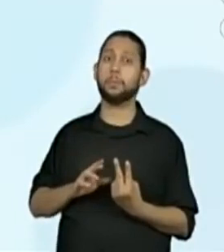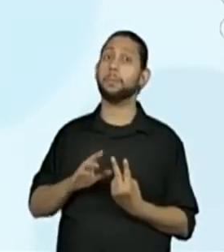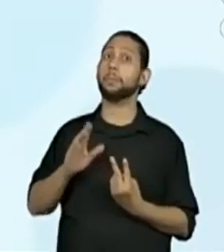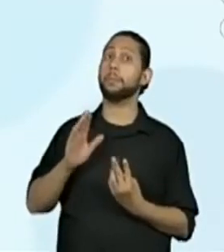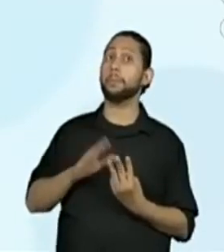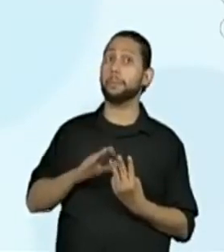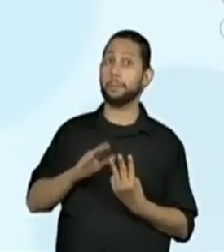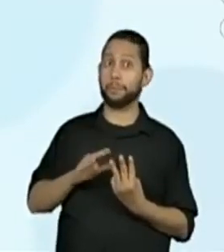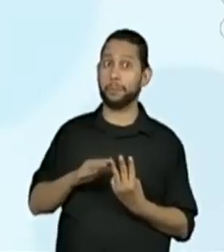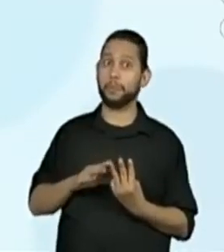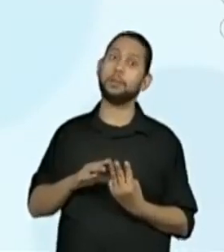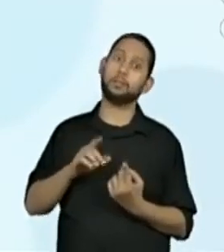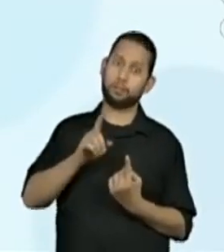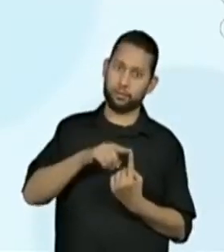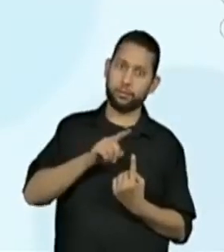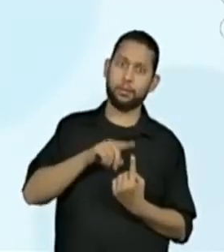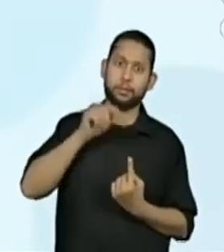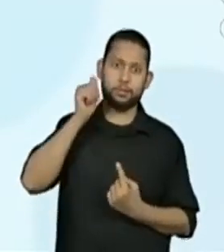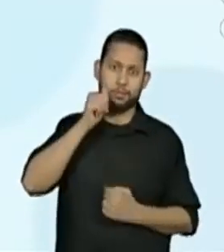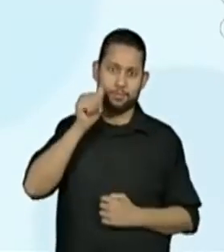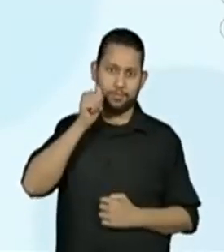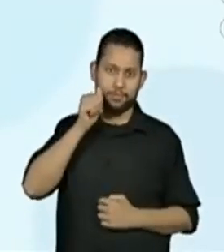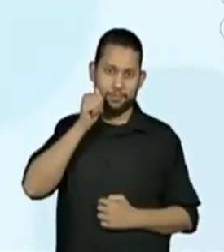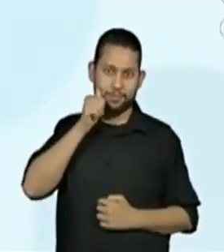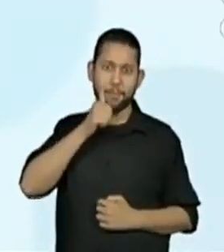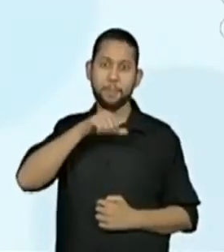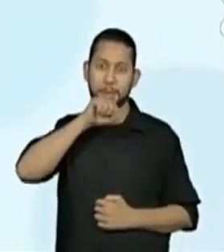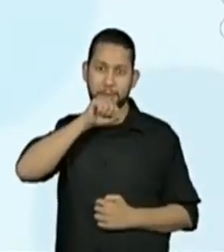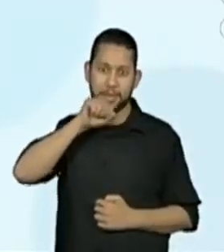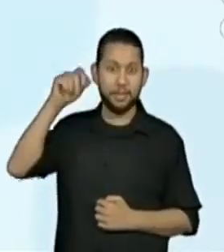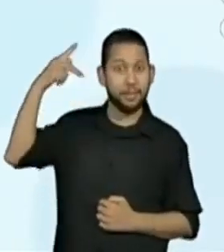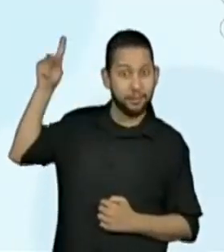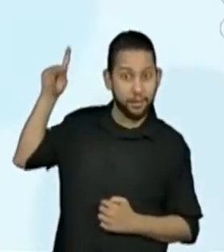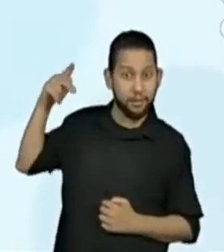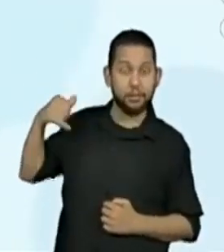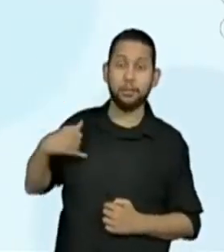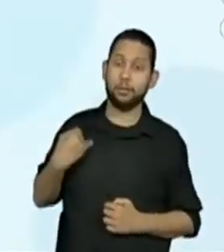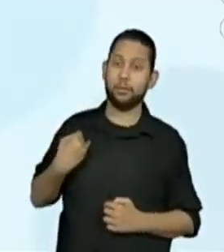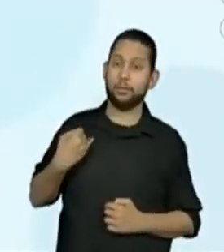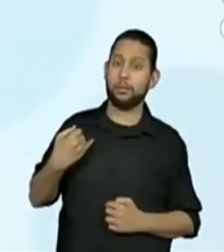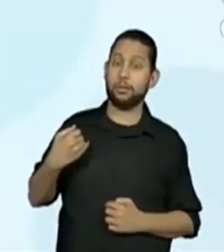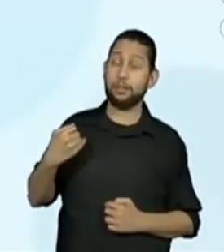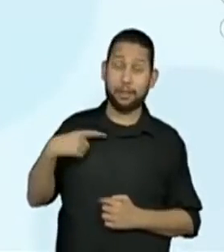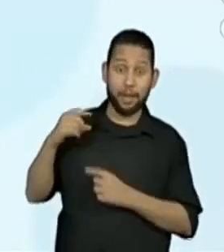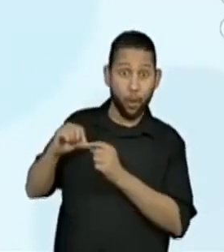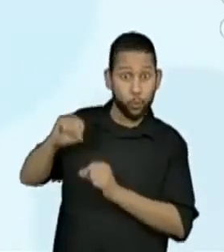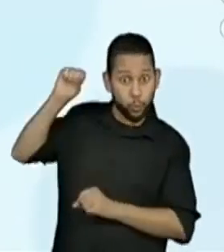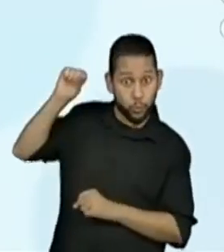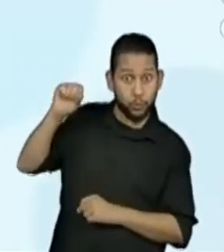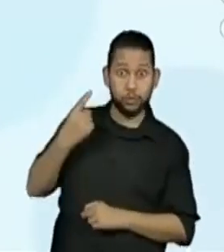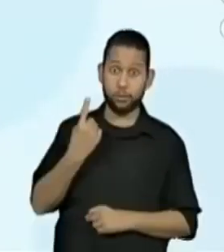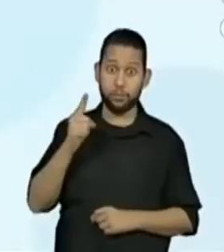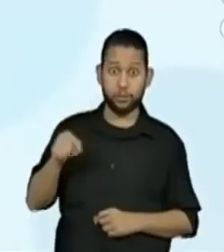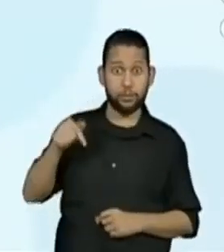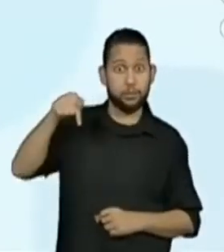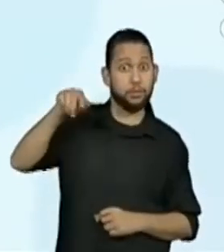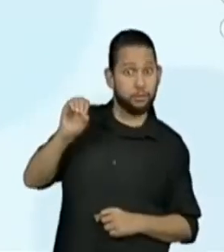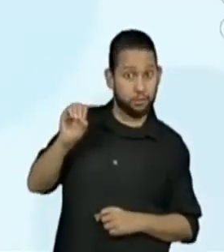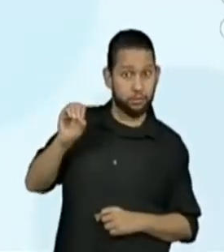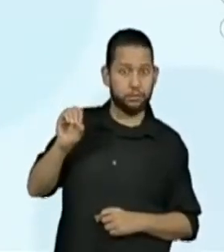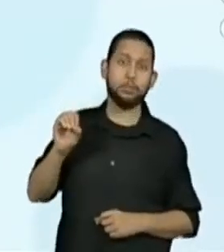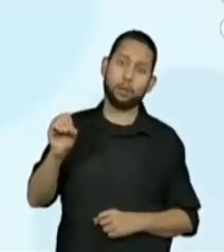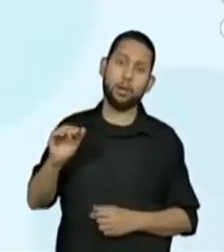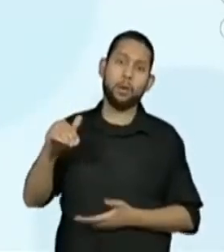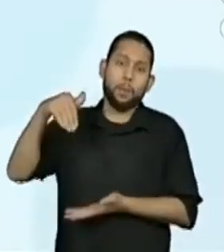Bom, é a mãe, não é? A mãe da Carla, que tem 1,70. Então, vou registrar aqui 1,70.